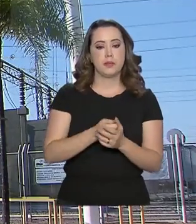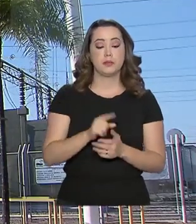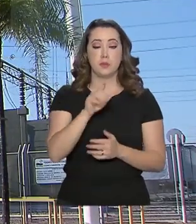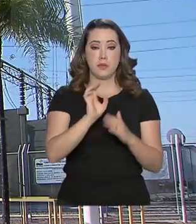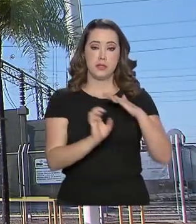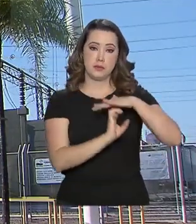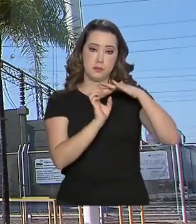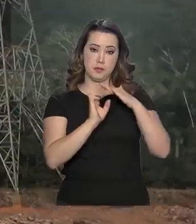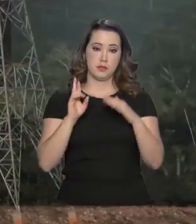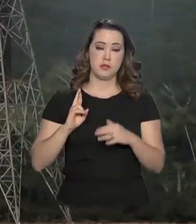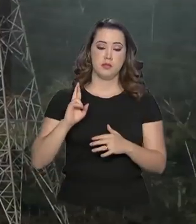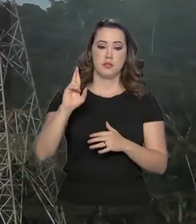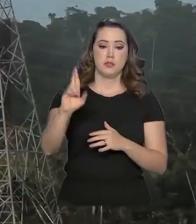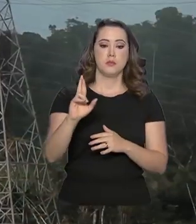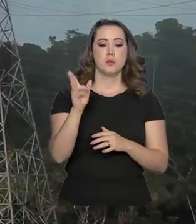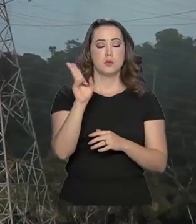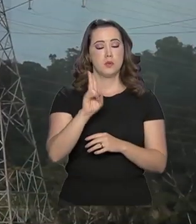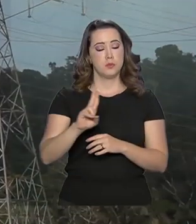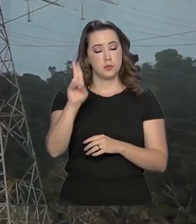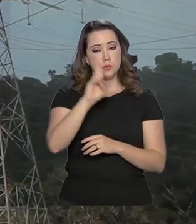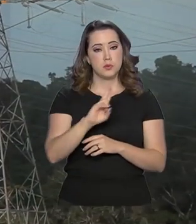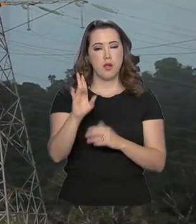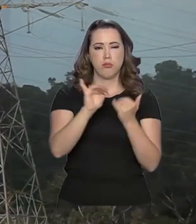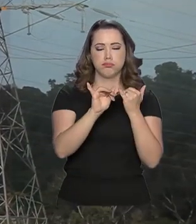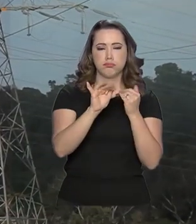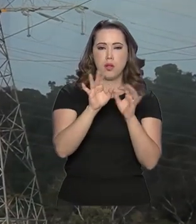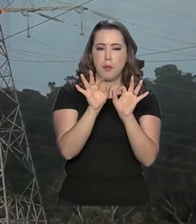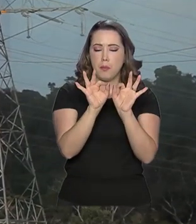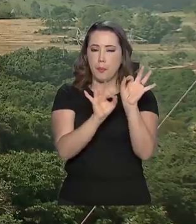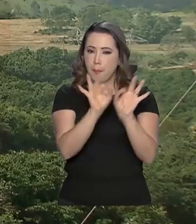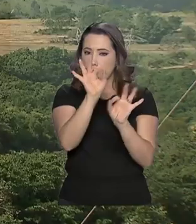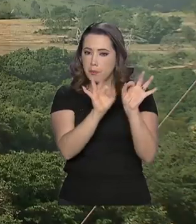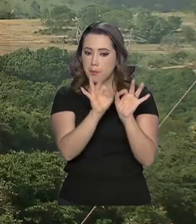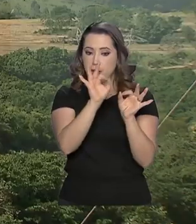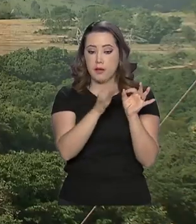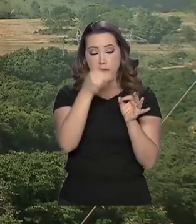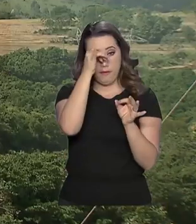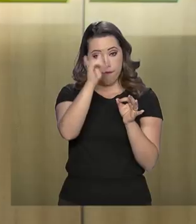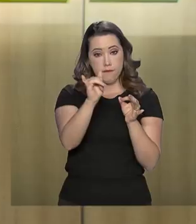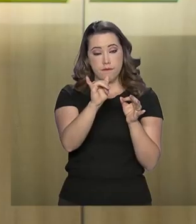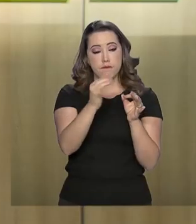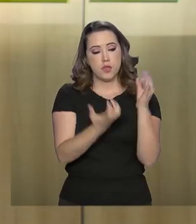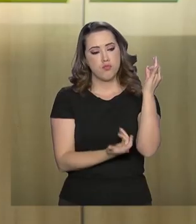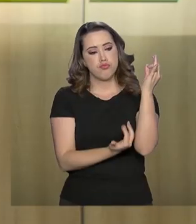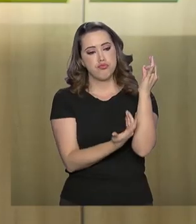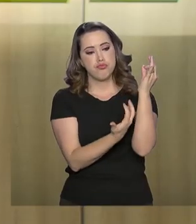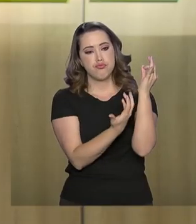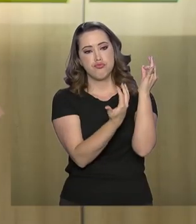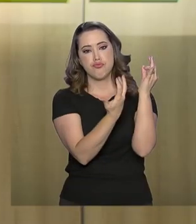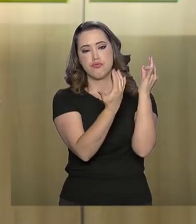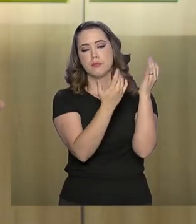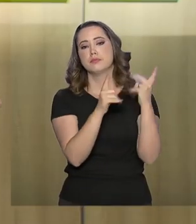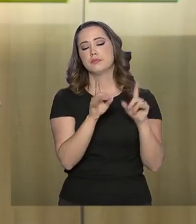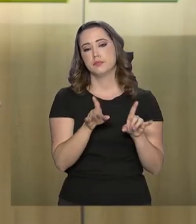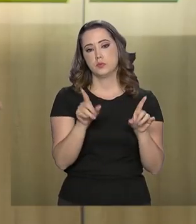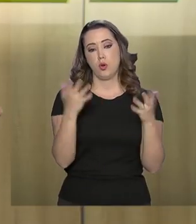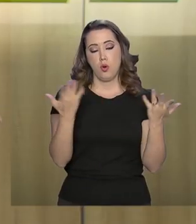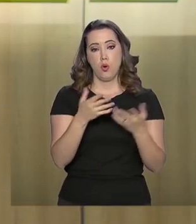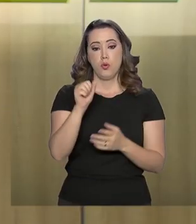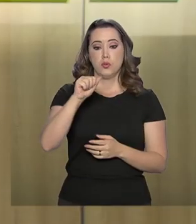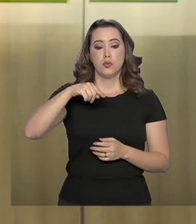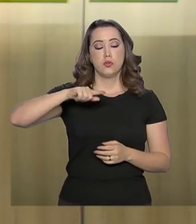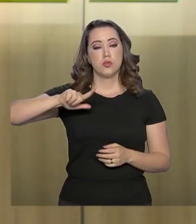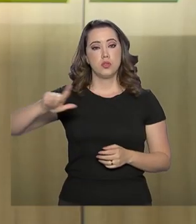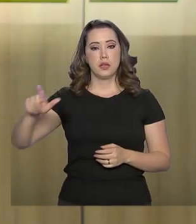manutenção das áreas próximas às torres, que devem estar limpas, sem mato alto. Hoje a ANEL avalia as imagens por